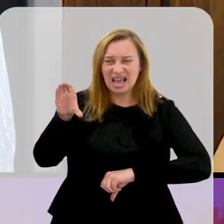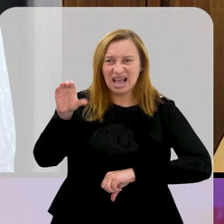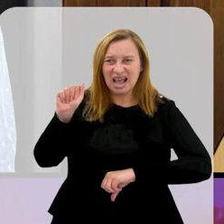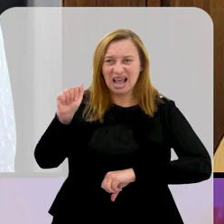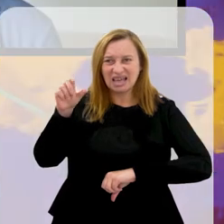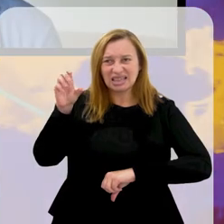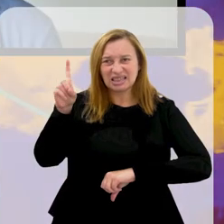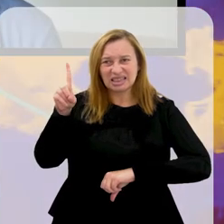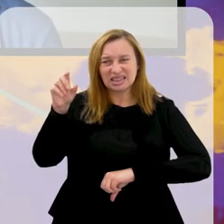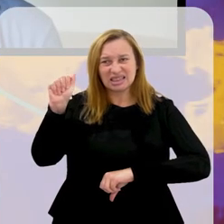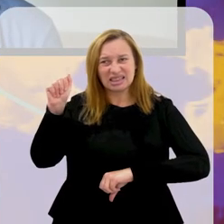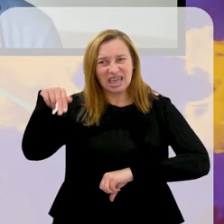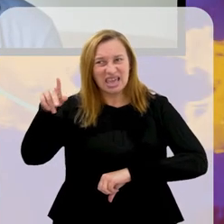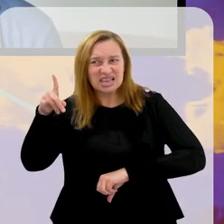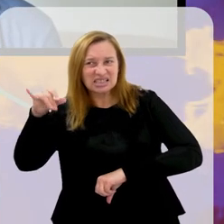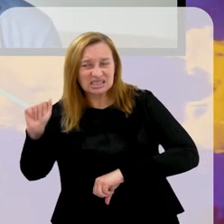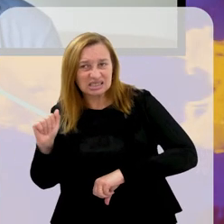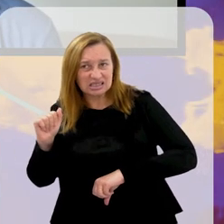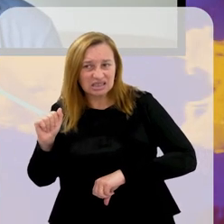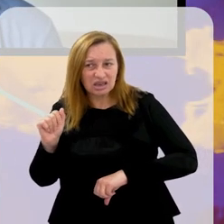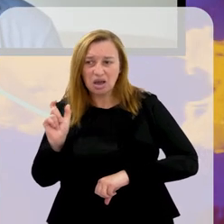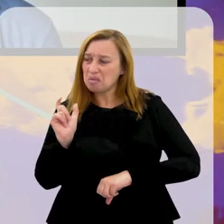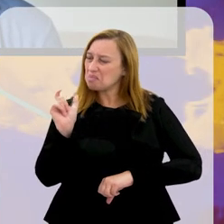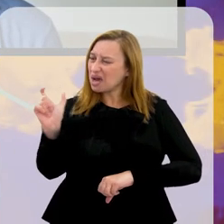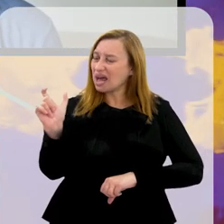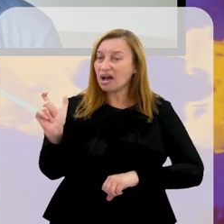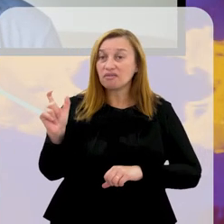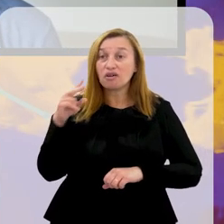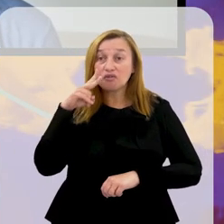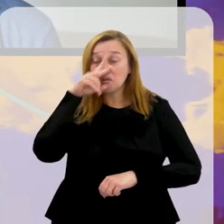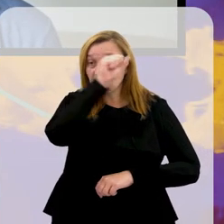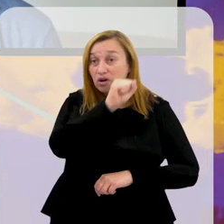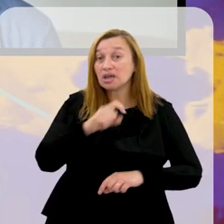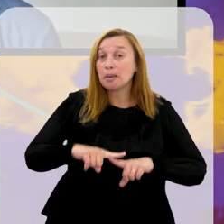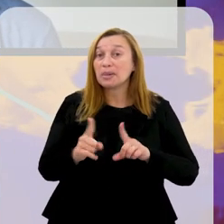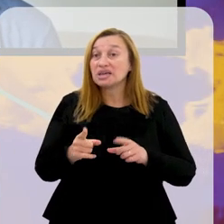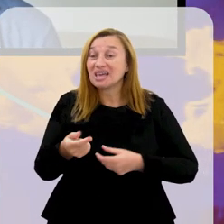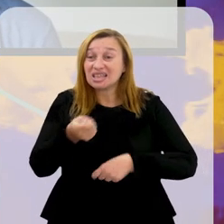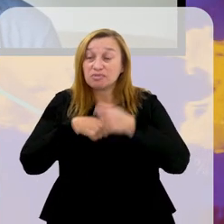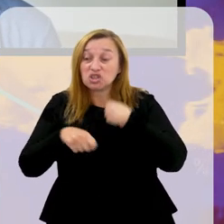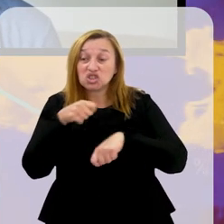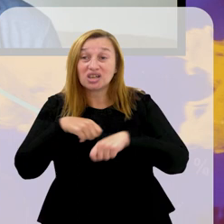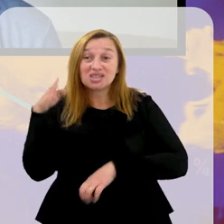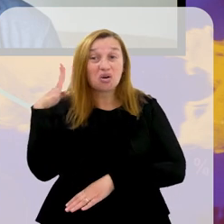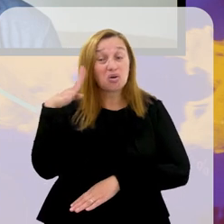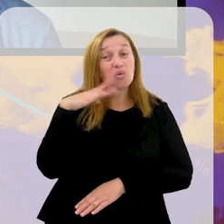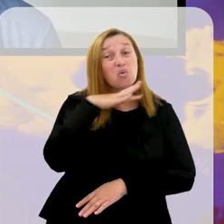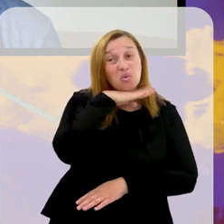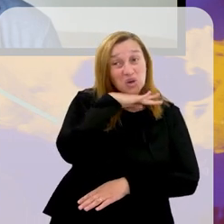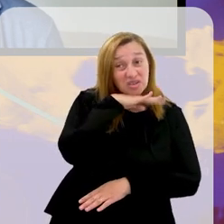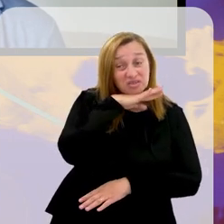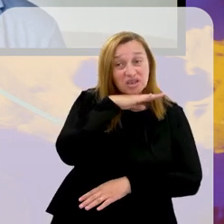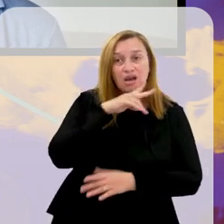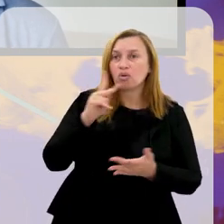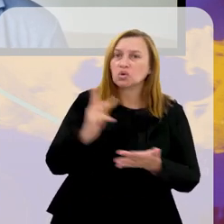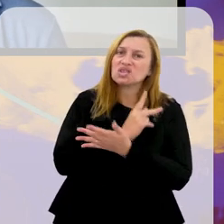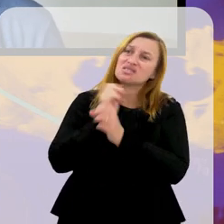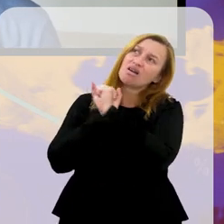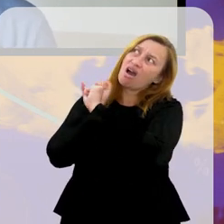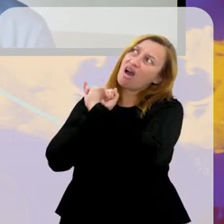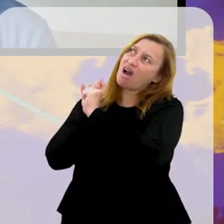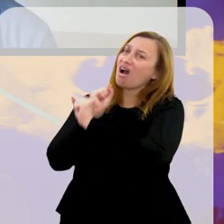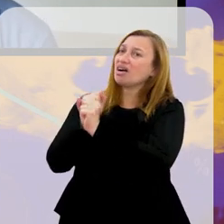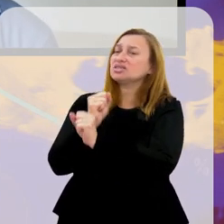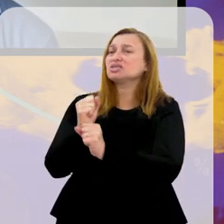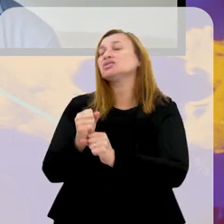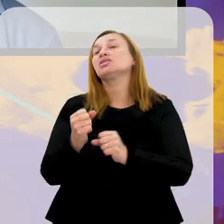forte, mas é uma má administração que tem acontecido ao longo de décadas